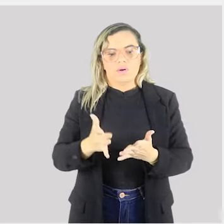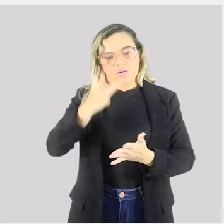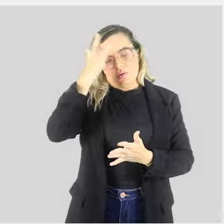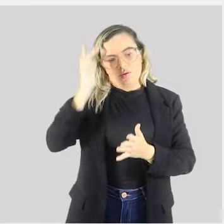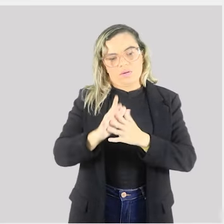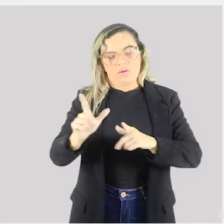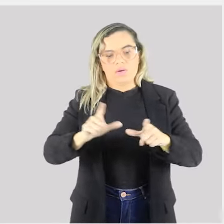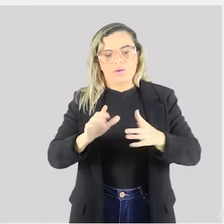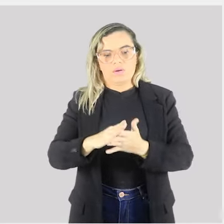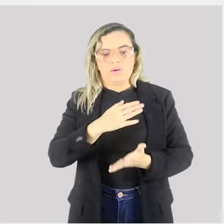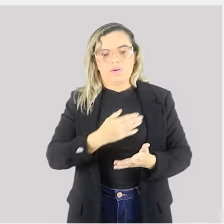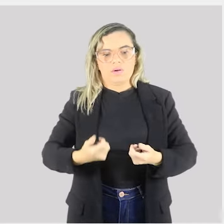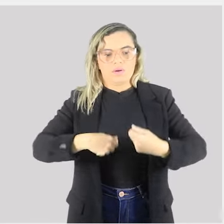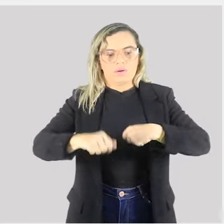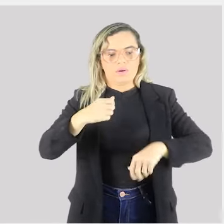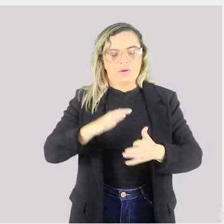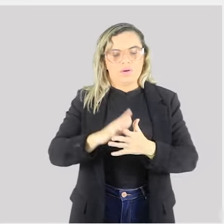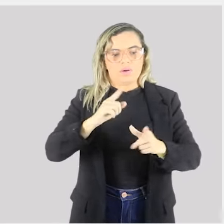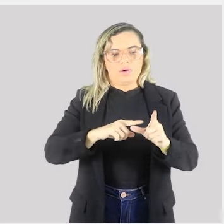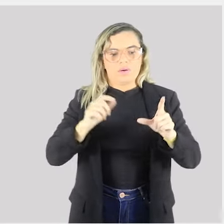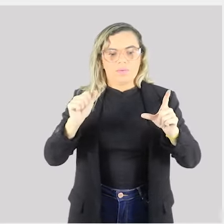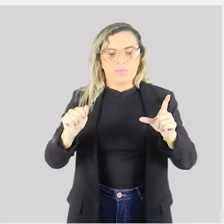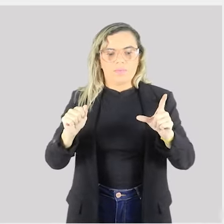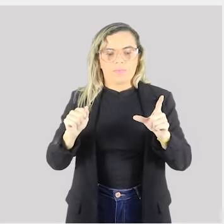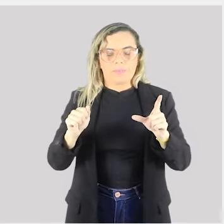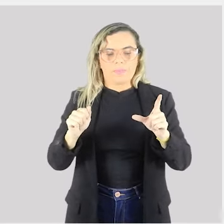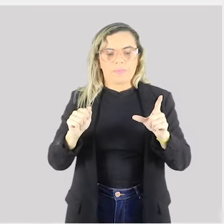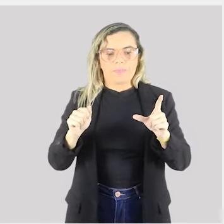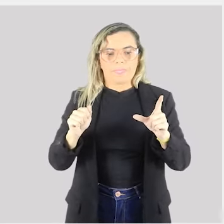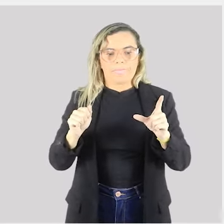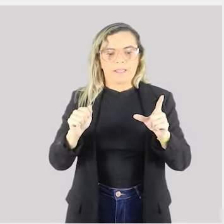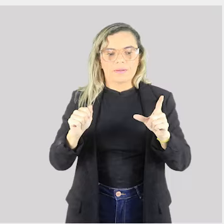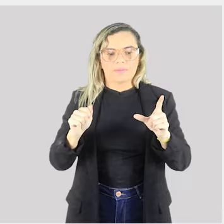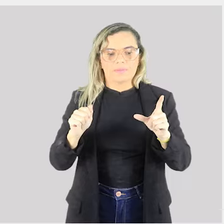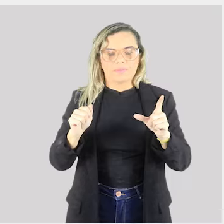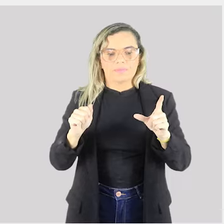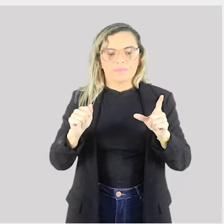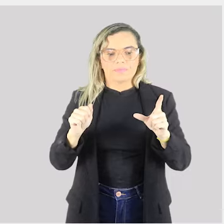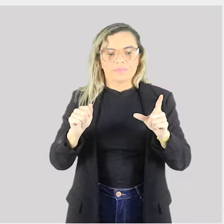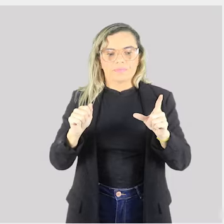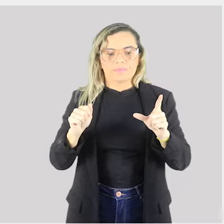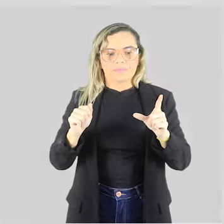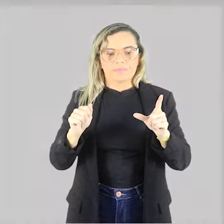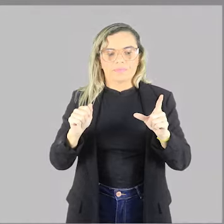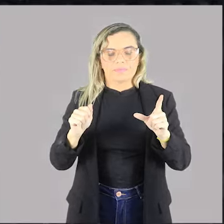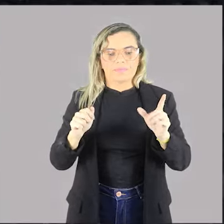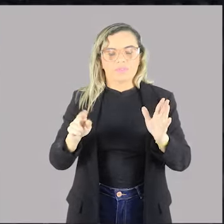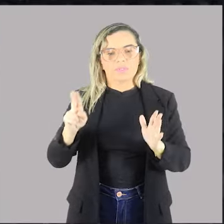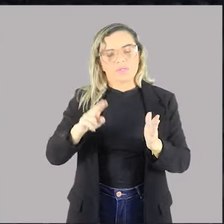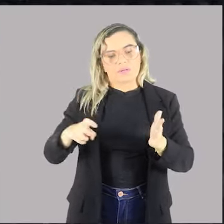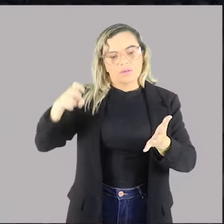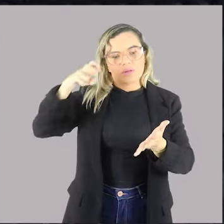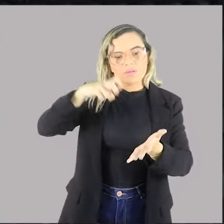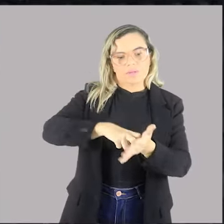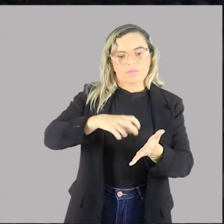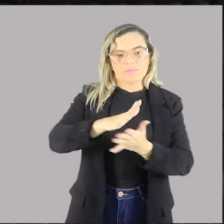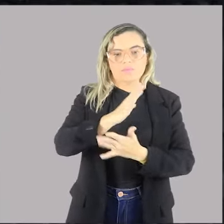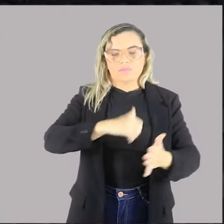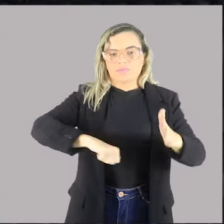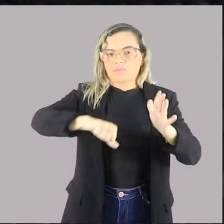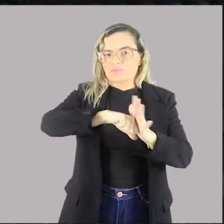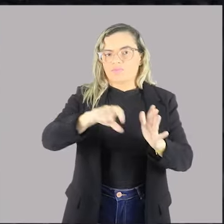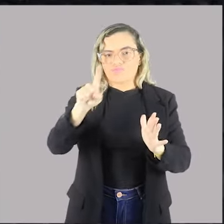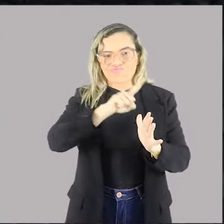administrativos? Letra A, aplicar punições criminais, de maneira alguma. Agentes administrativos não podem